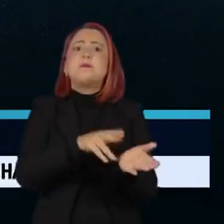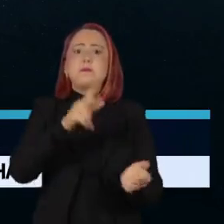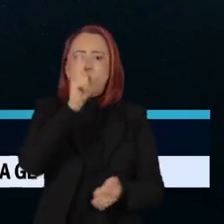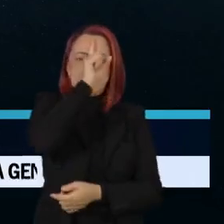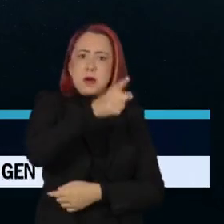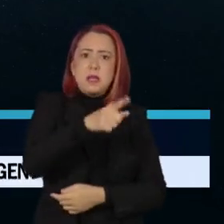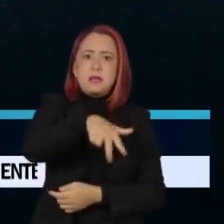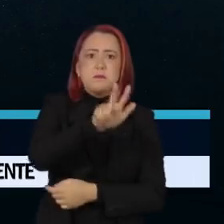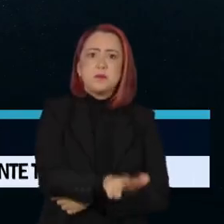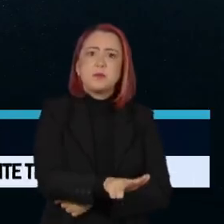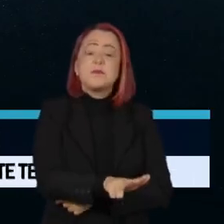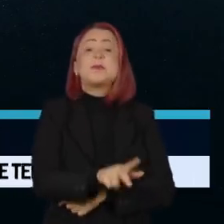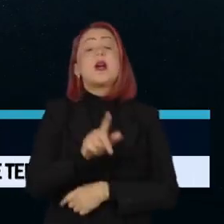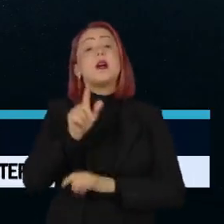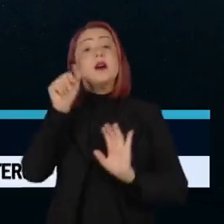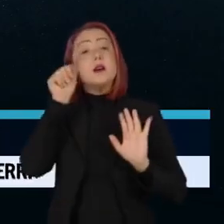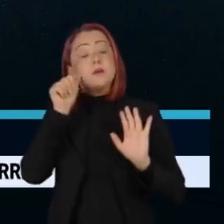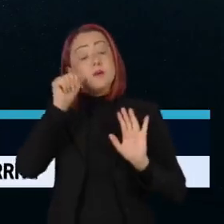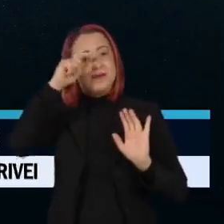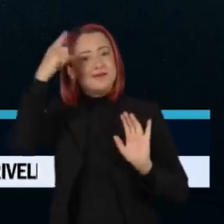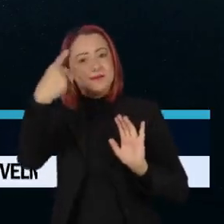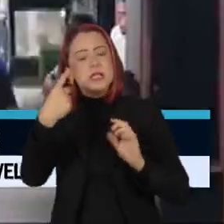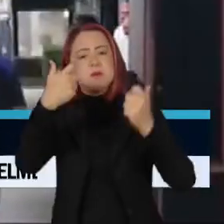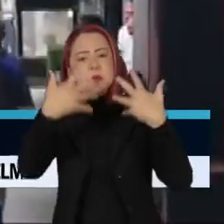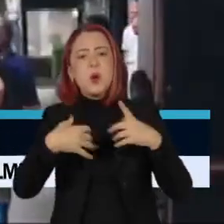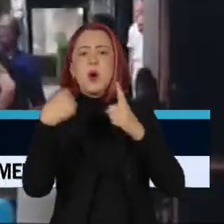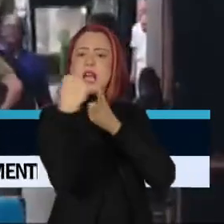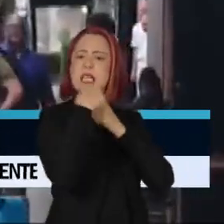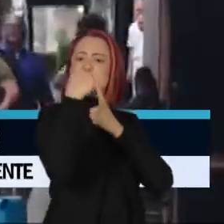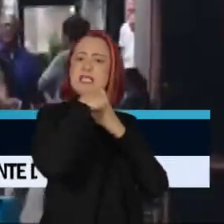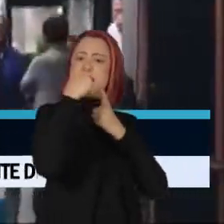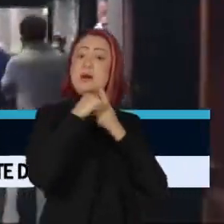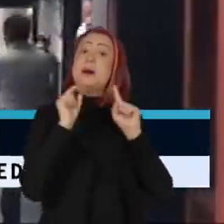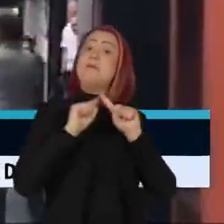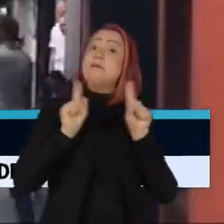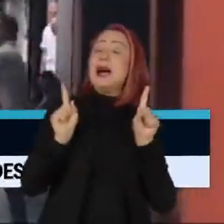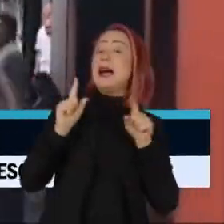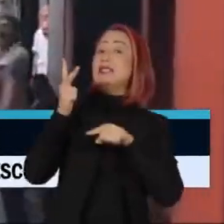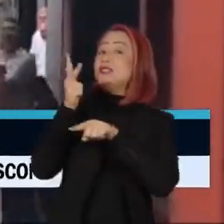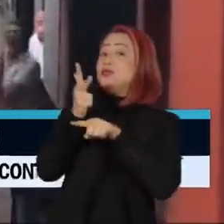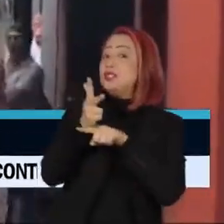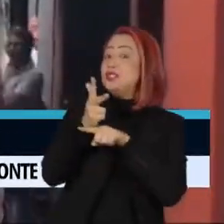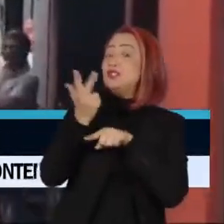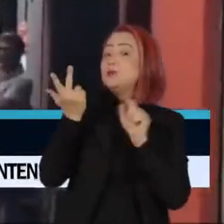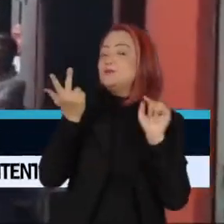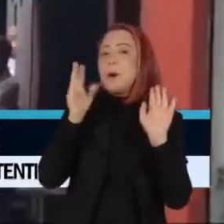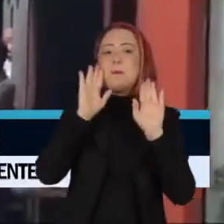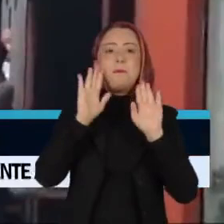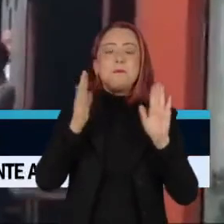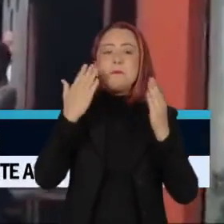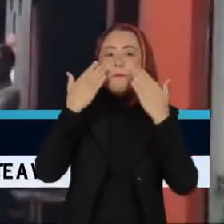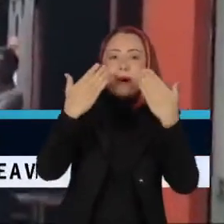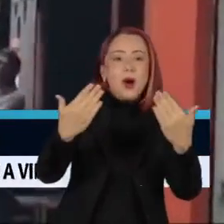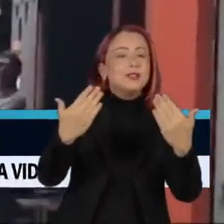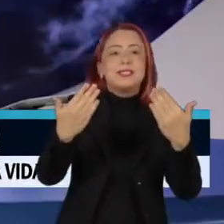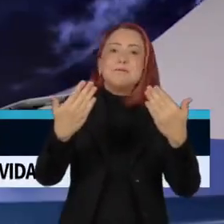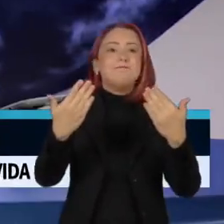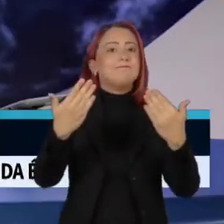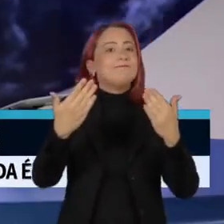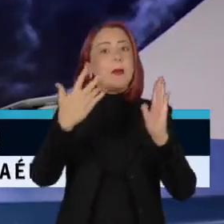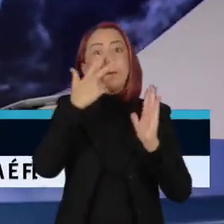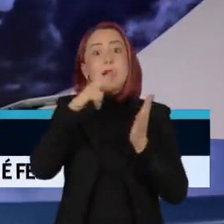A parlamentar disse na ocasião que foi agredida, mas essas outras imagens mostram que ela tropeçou na calçada.